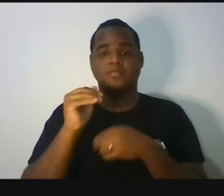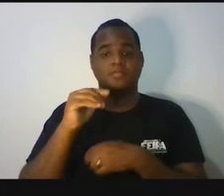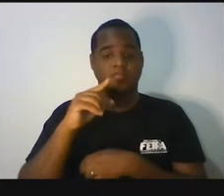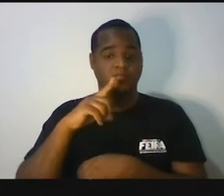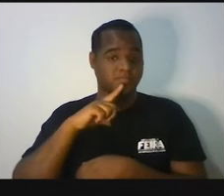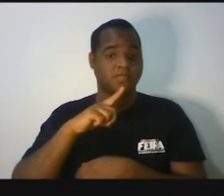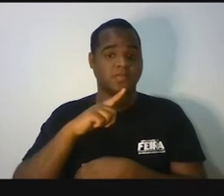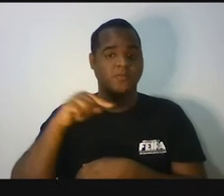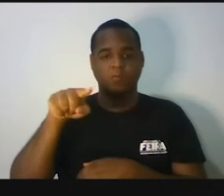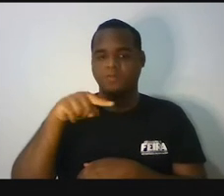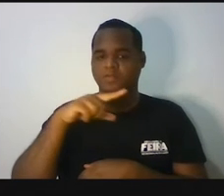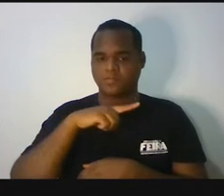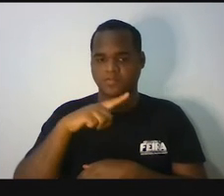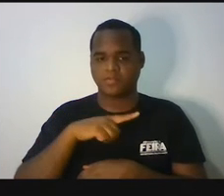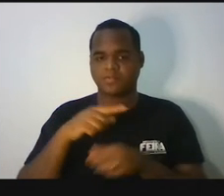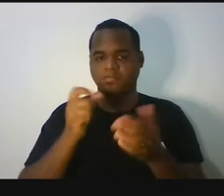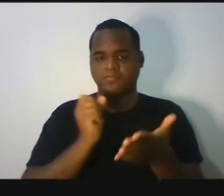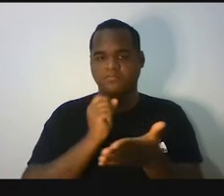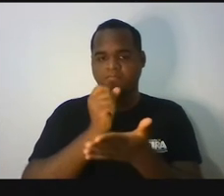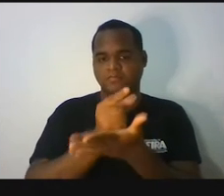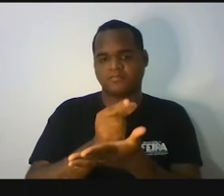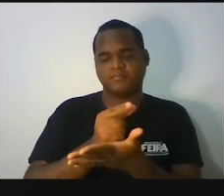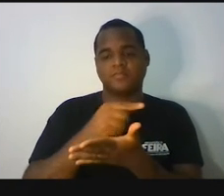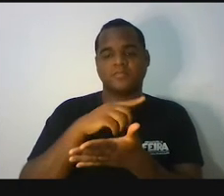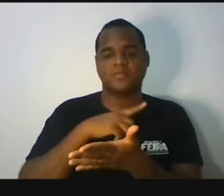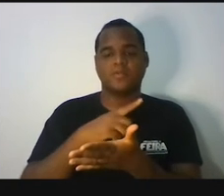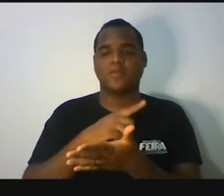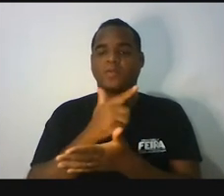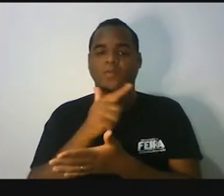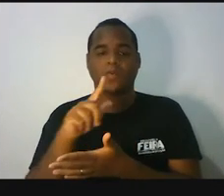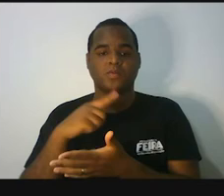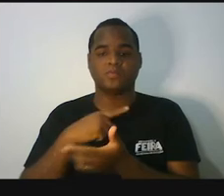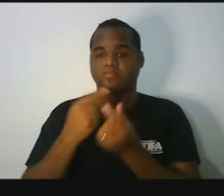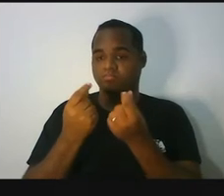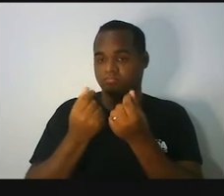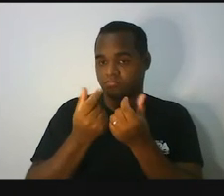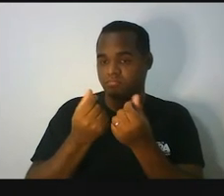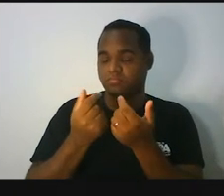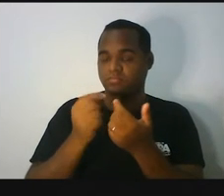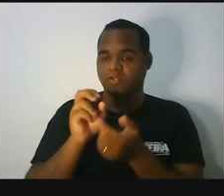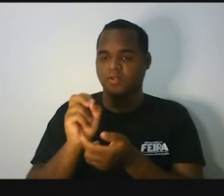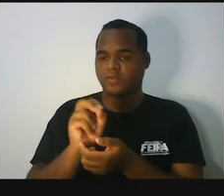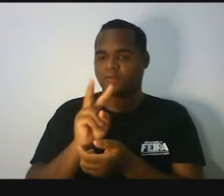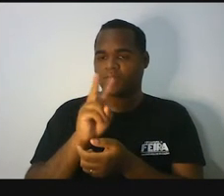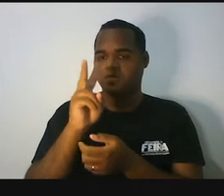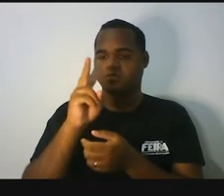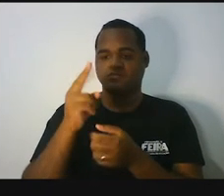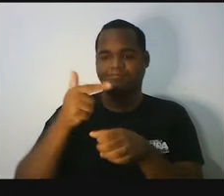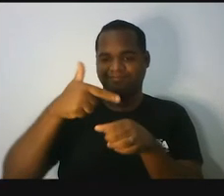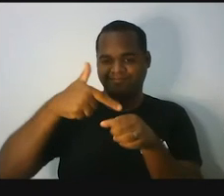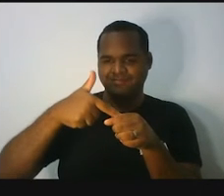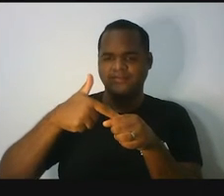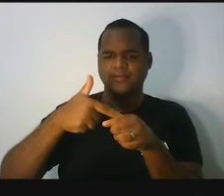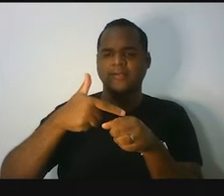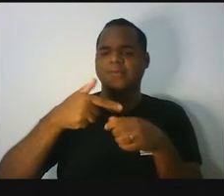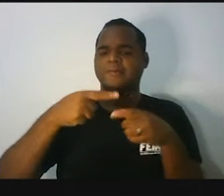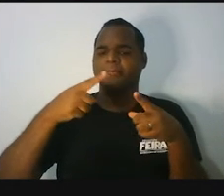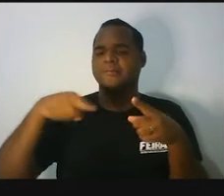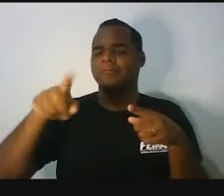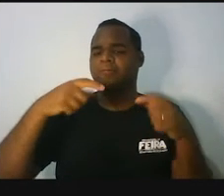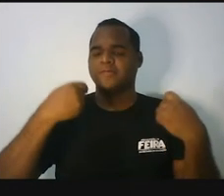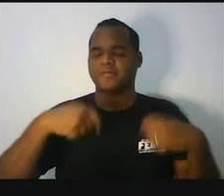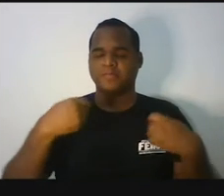tem o que ele está pagando e o preço do combustível, o que é que a gente precisa fazer